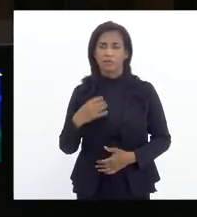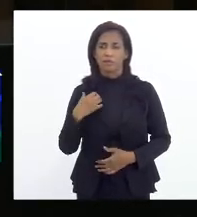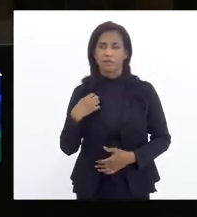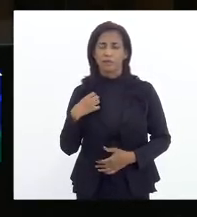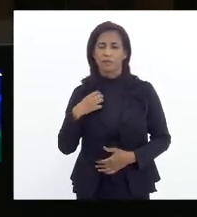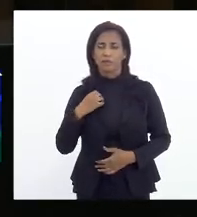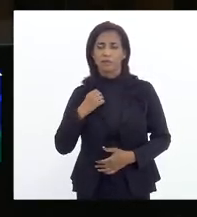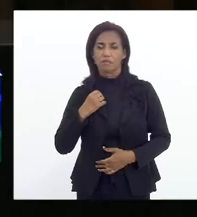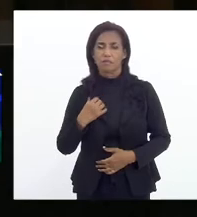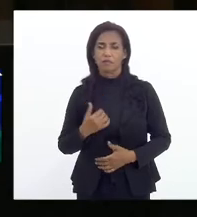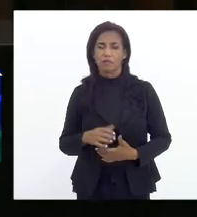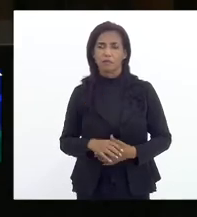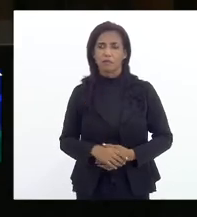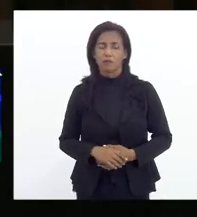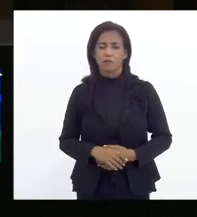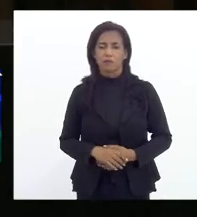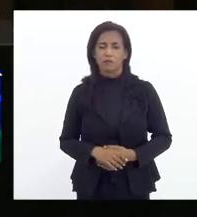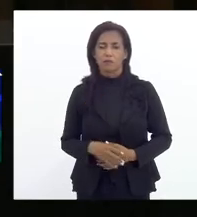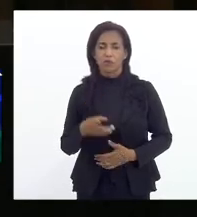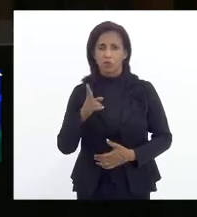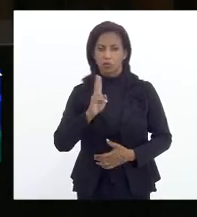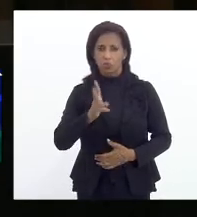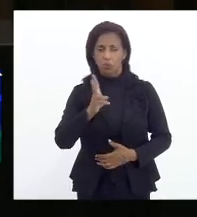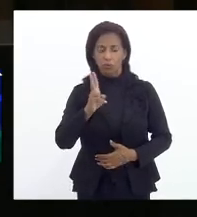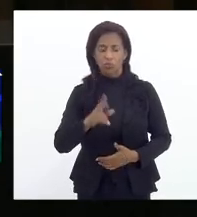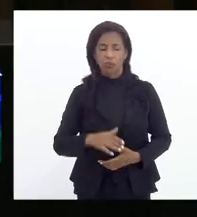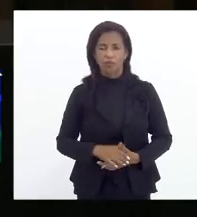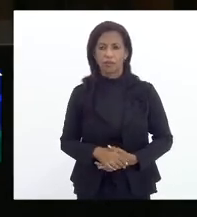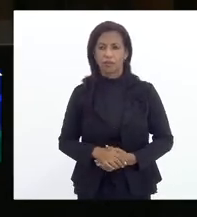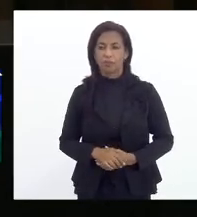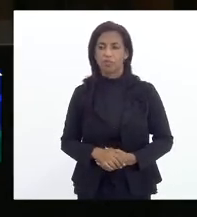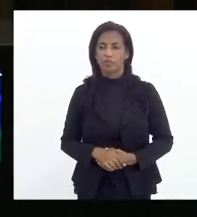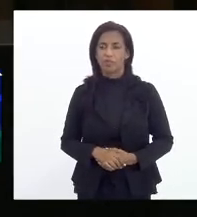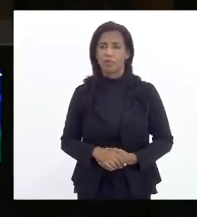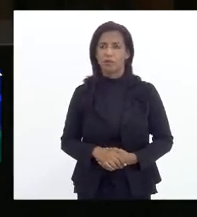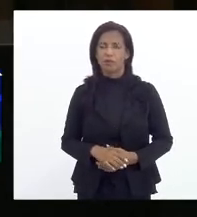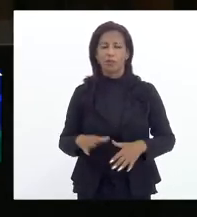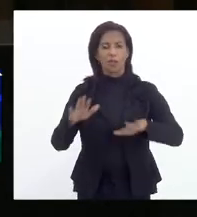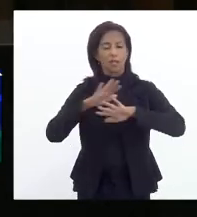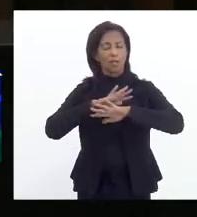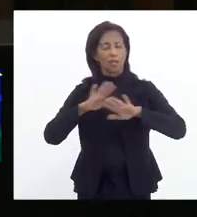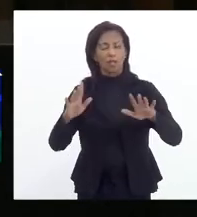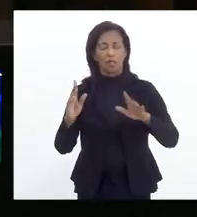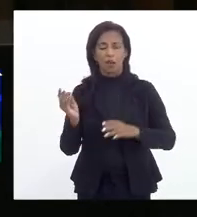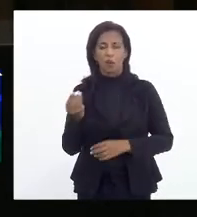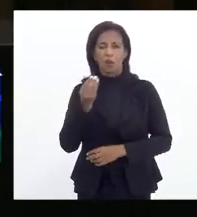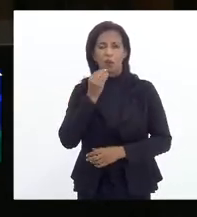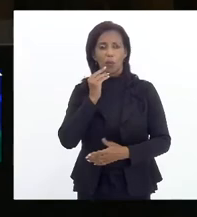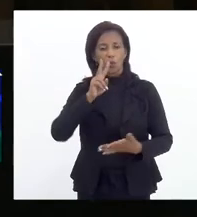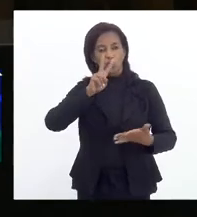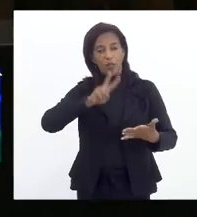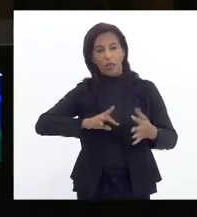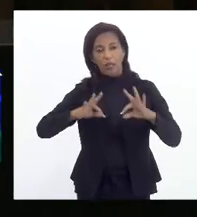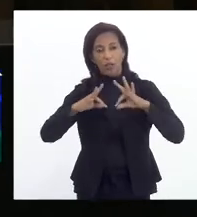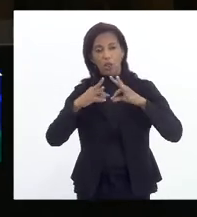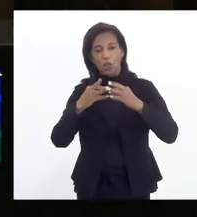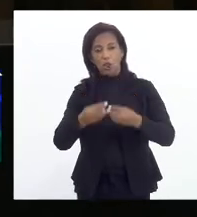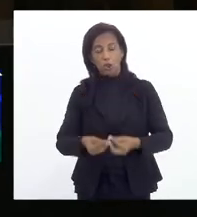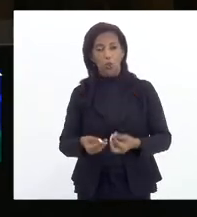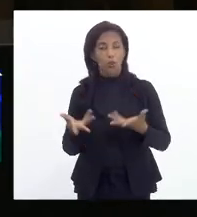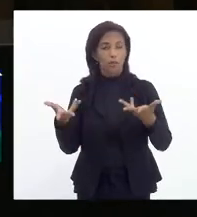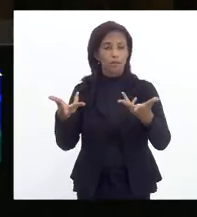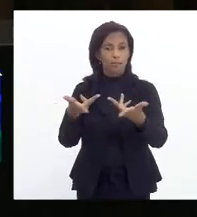mas, continuando e caminhando para o fim, que não será possível ler toda esta